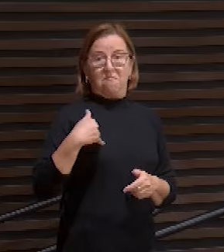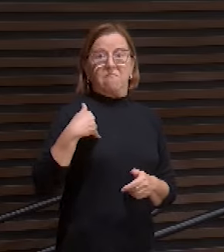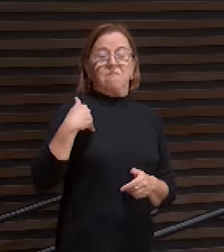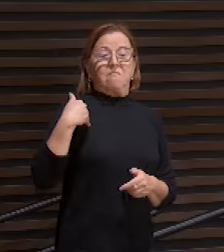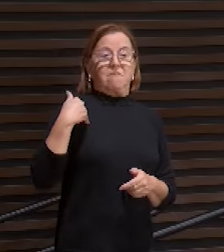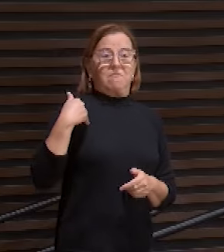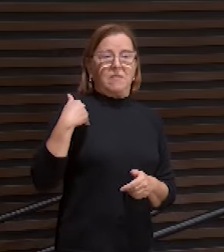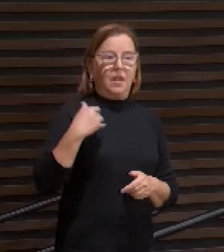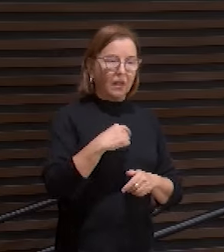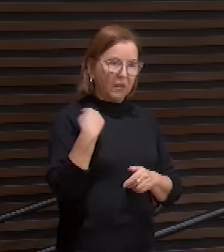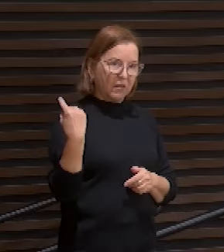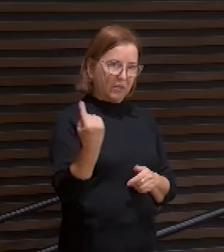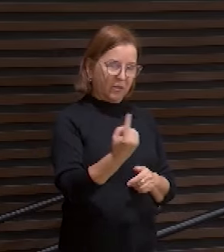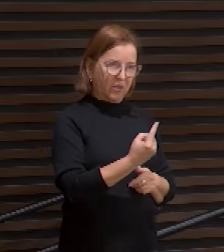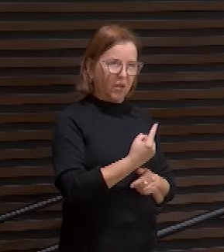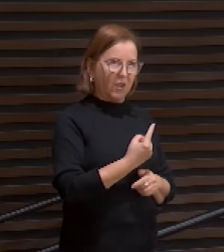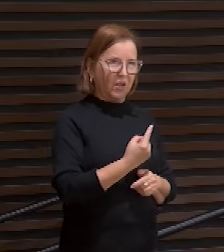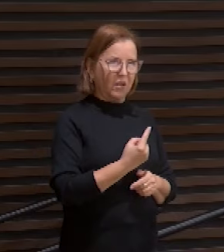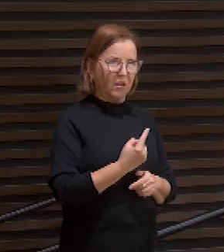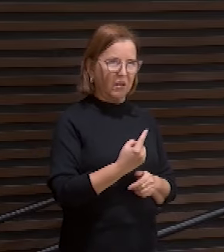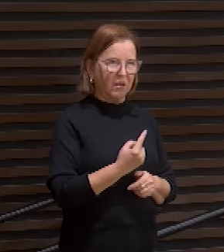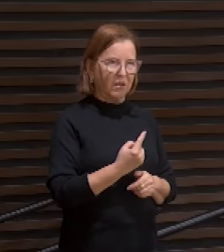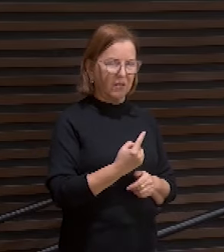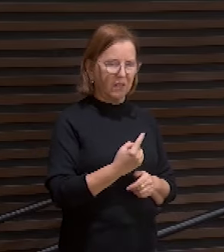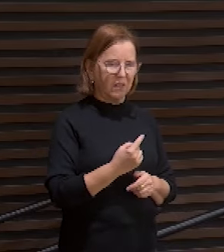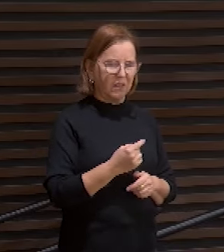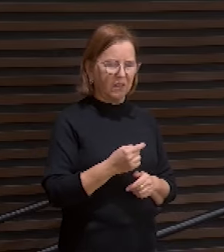Nós, sendo pó,